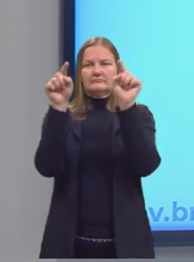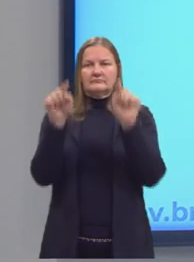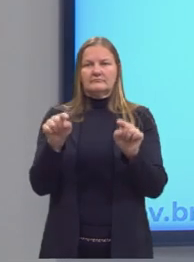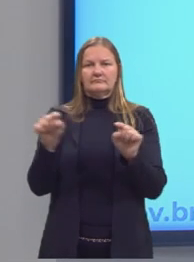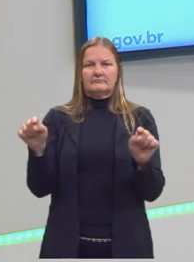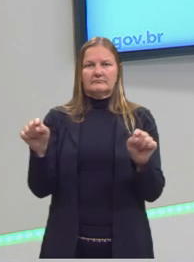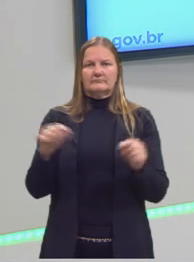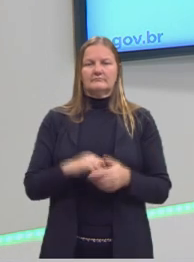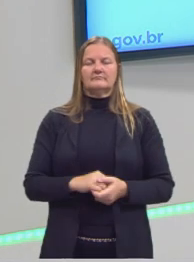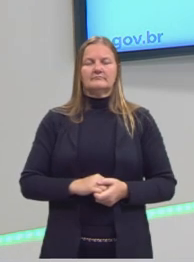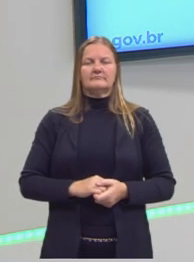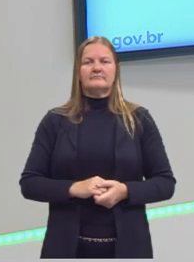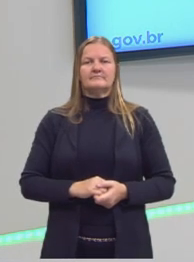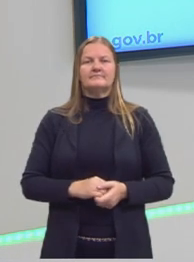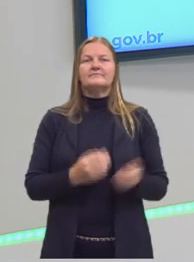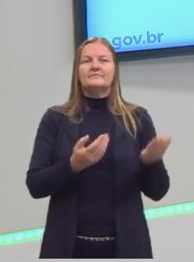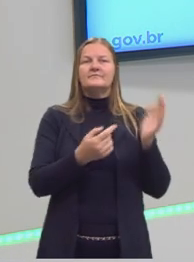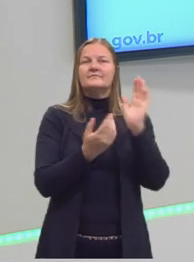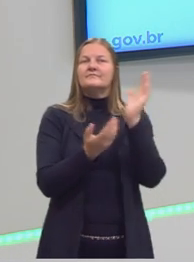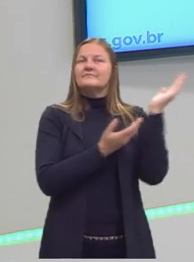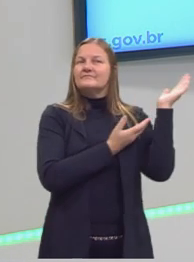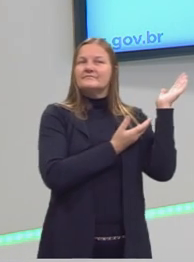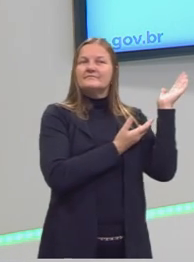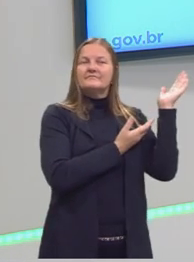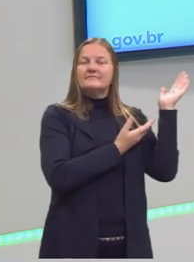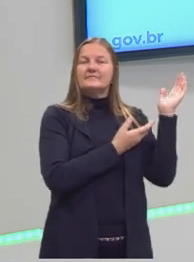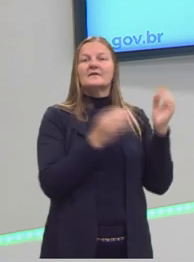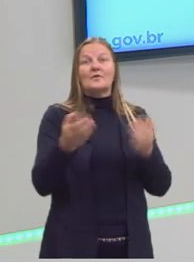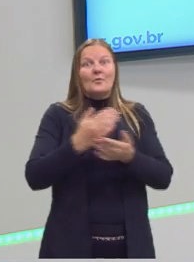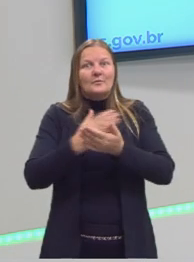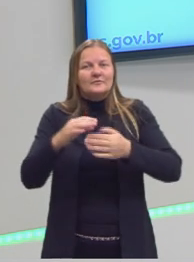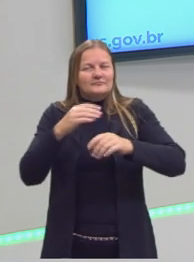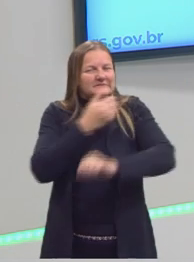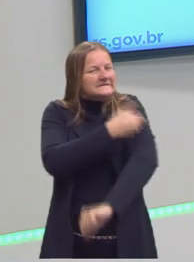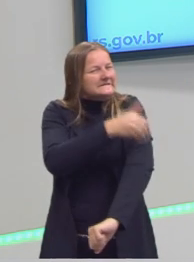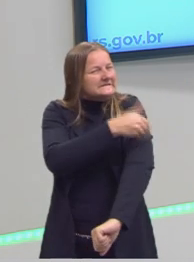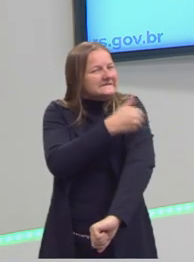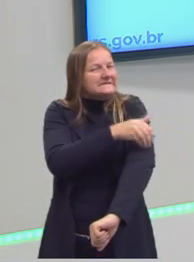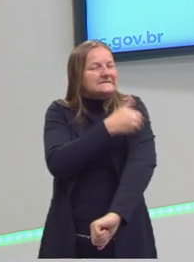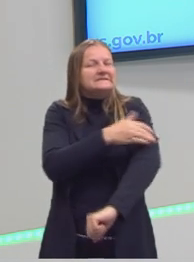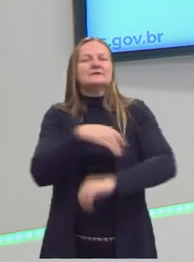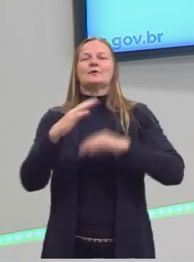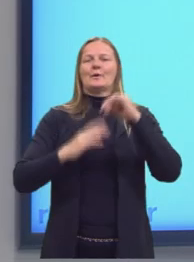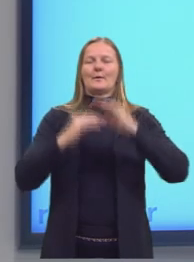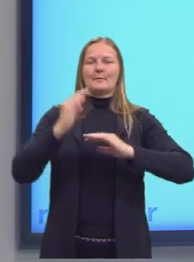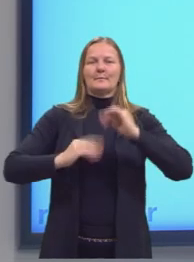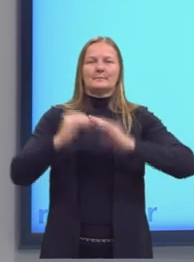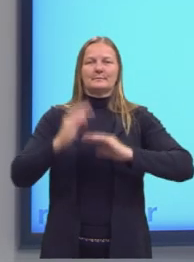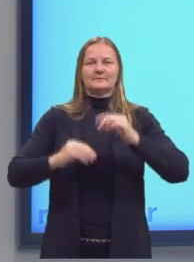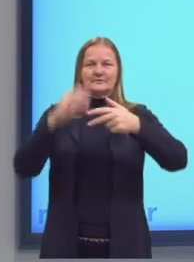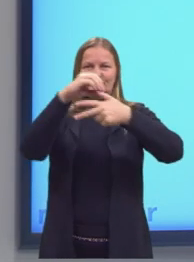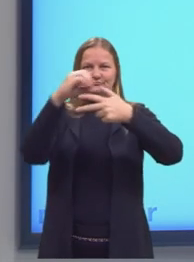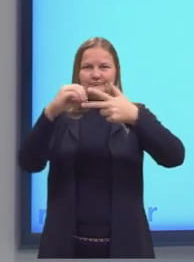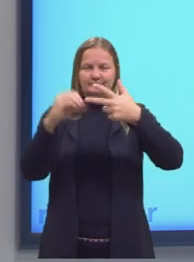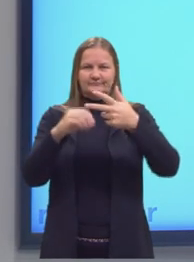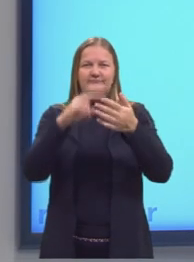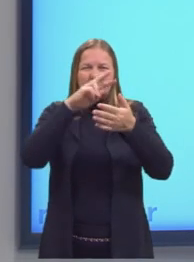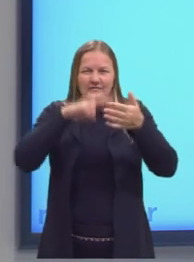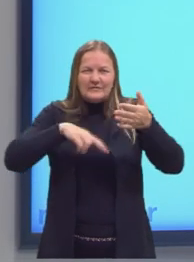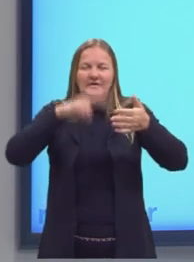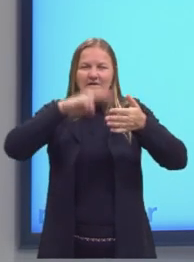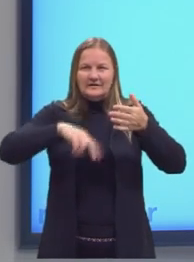Aqui, então, eu trago para vocês uma questão, né? Para a gente treinar, para a gente praticar. Então, vamos ler a questão primeiro.